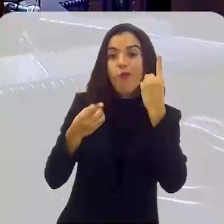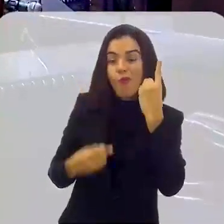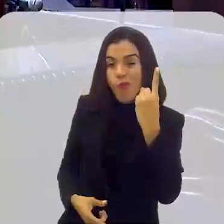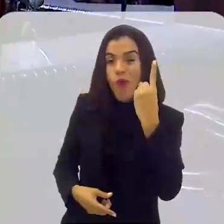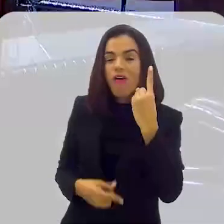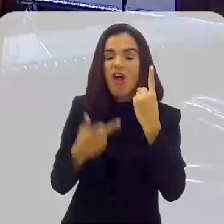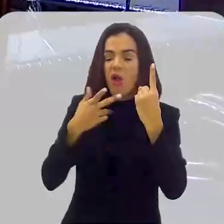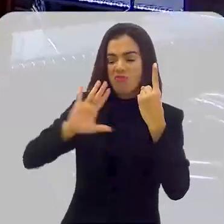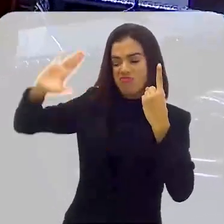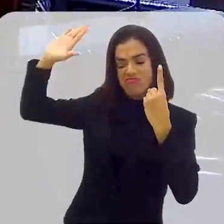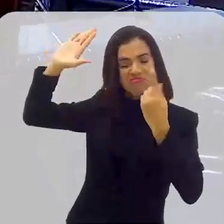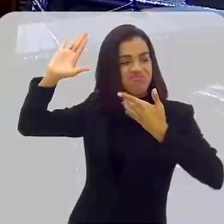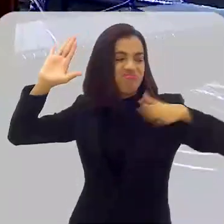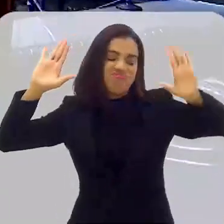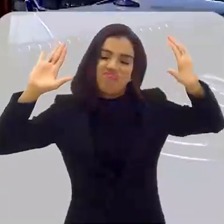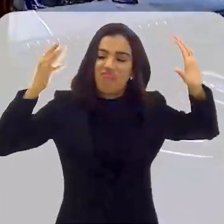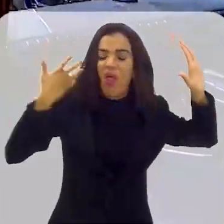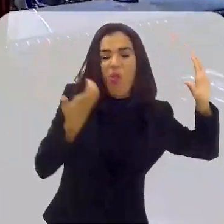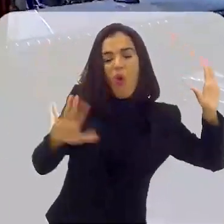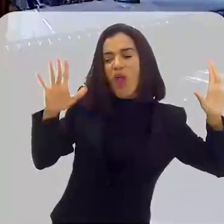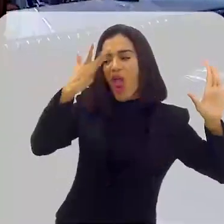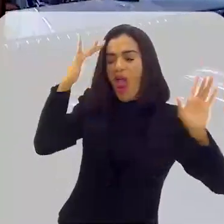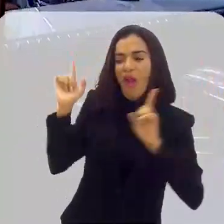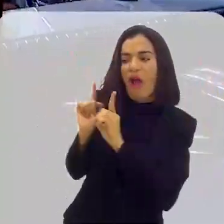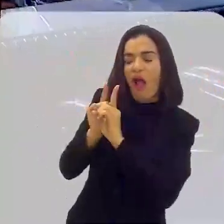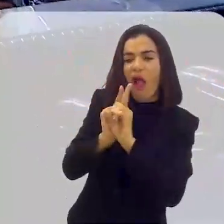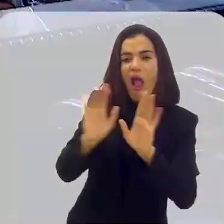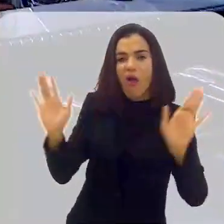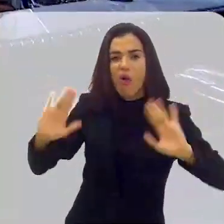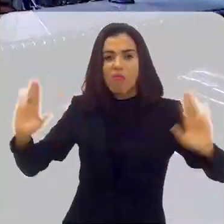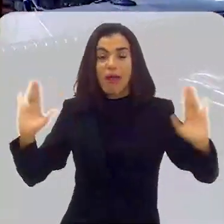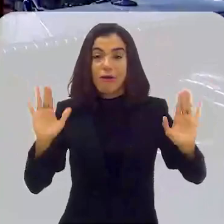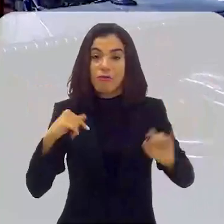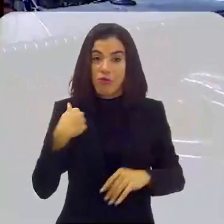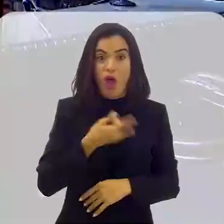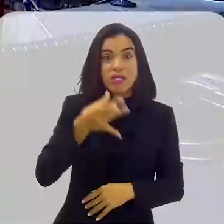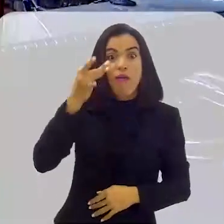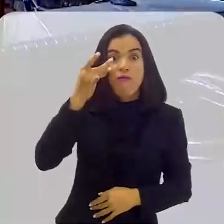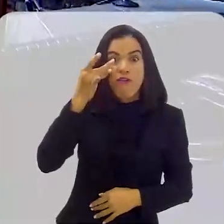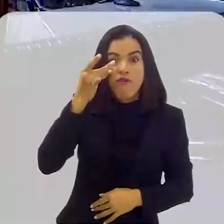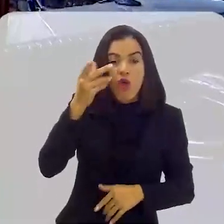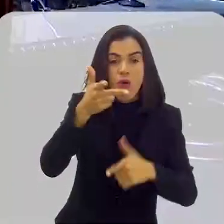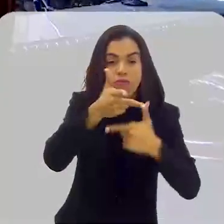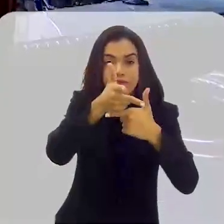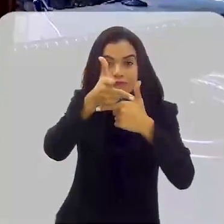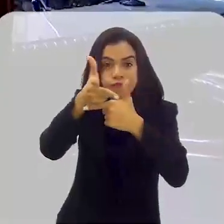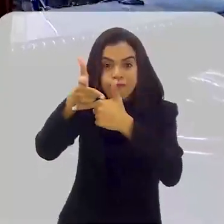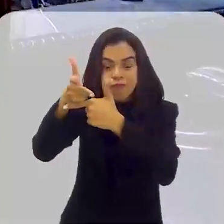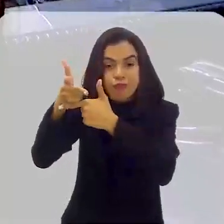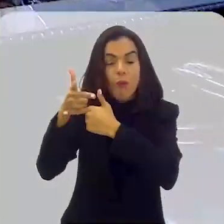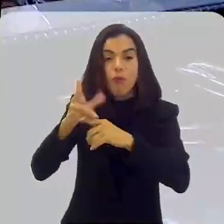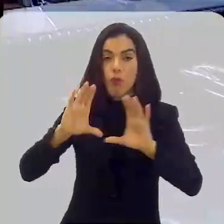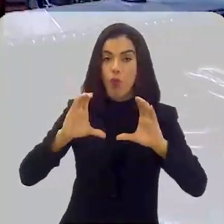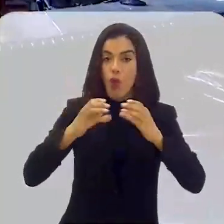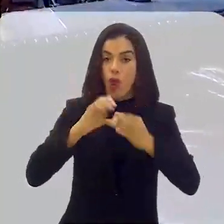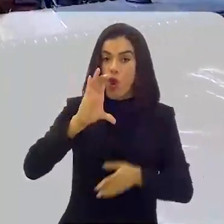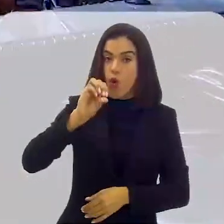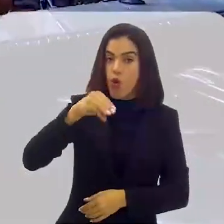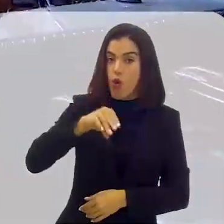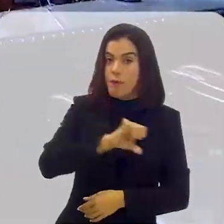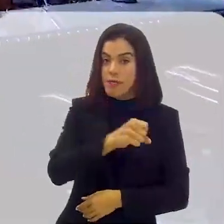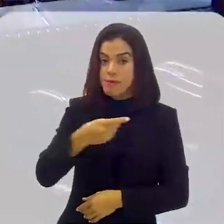Janeiro, tivemos um deputado que falou, eu não preciso de ninguém me acompanhando, estávamos ao vivo, numa